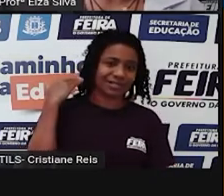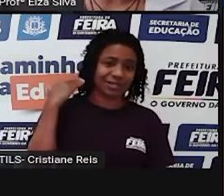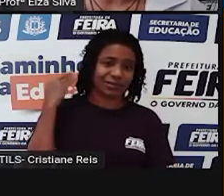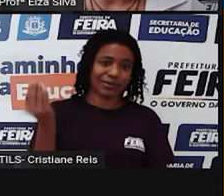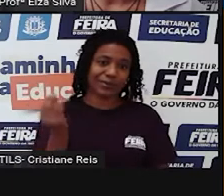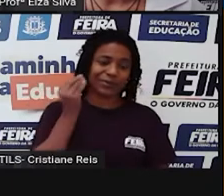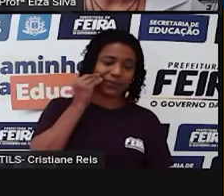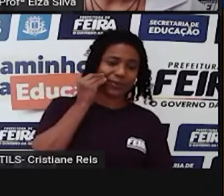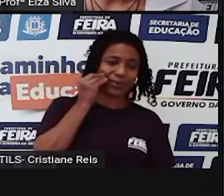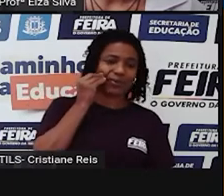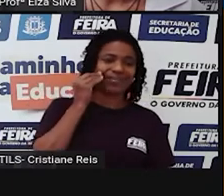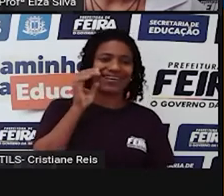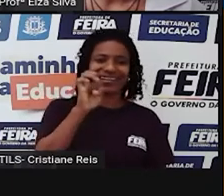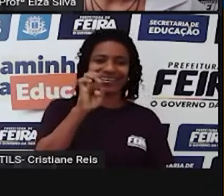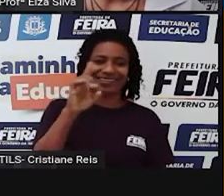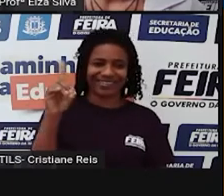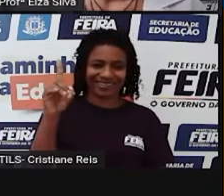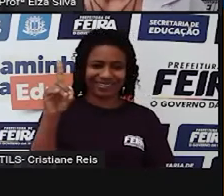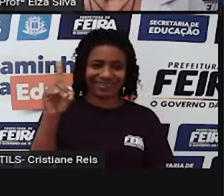ed.